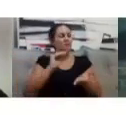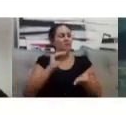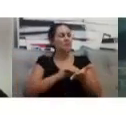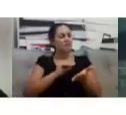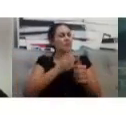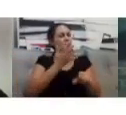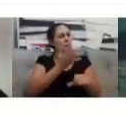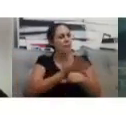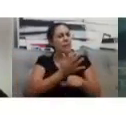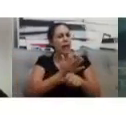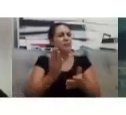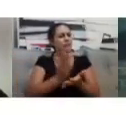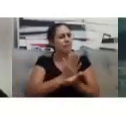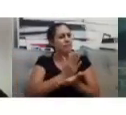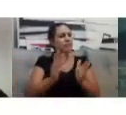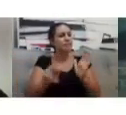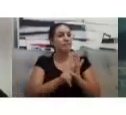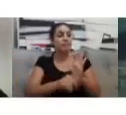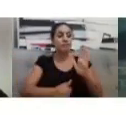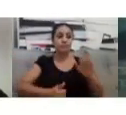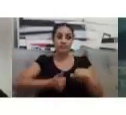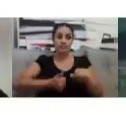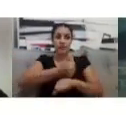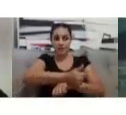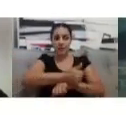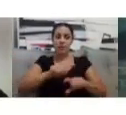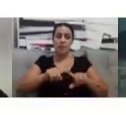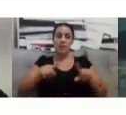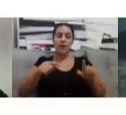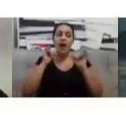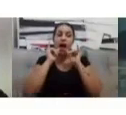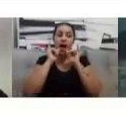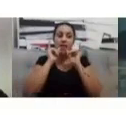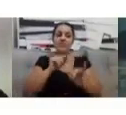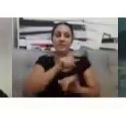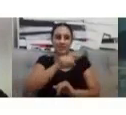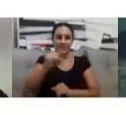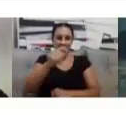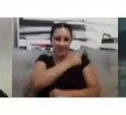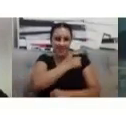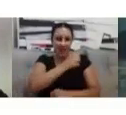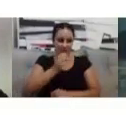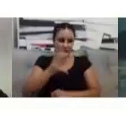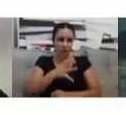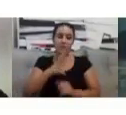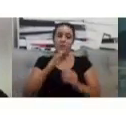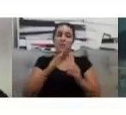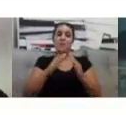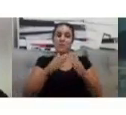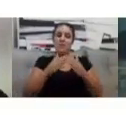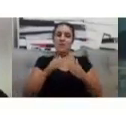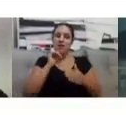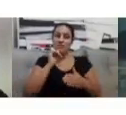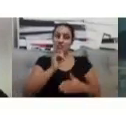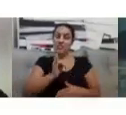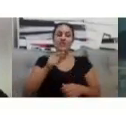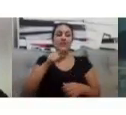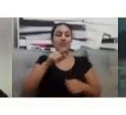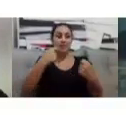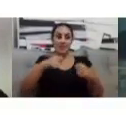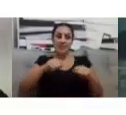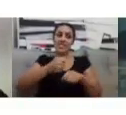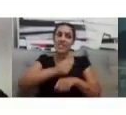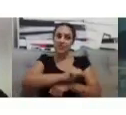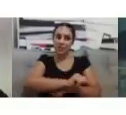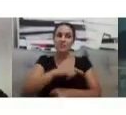O que eu posso dizer para vocês que estão ingressando é que vocês se dediquem. Vocês vão encontrar professores maravilhosos. Que não só são